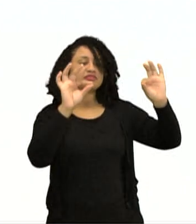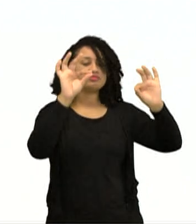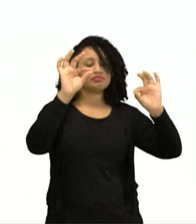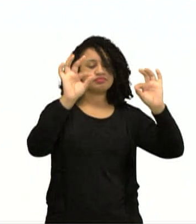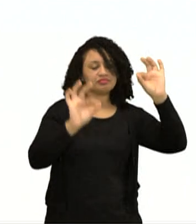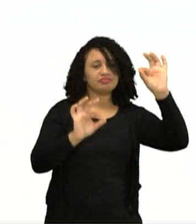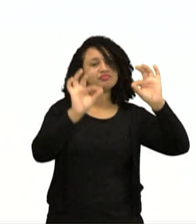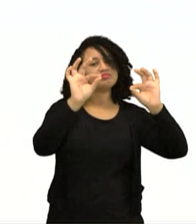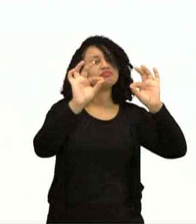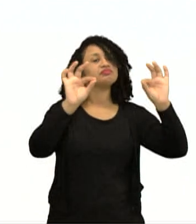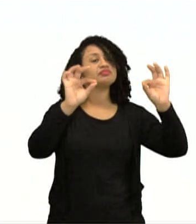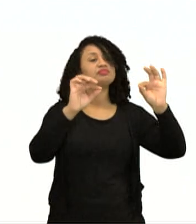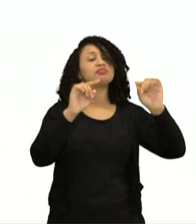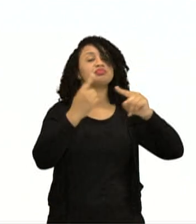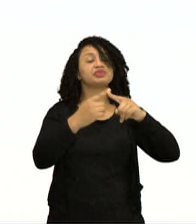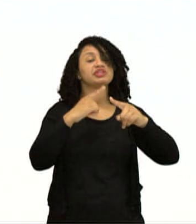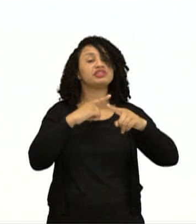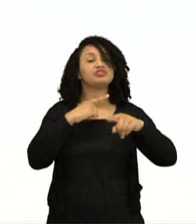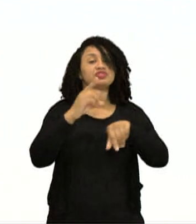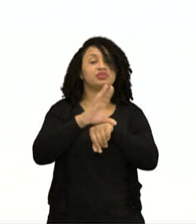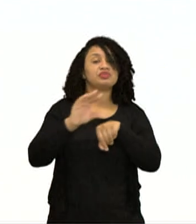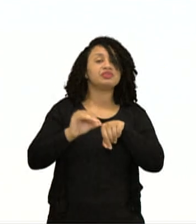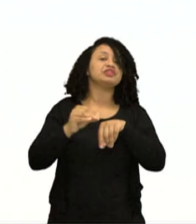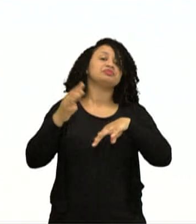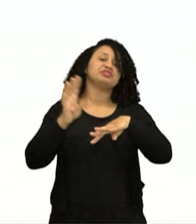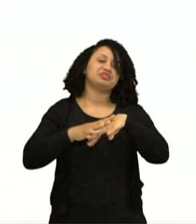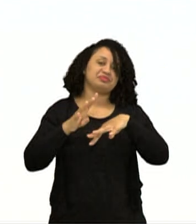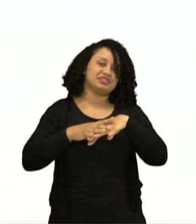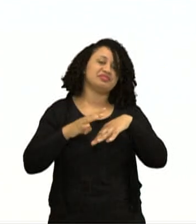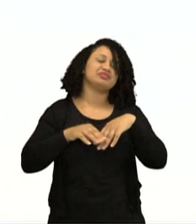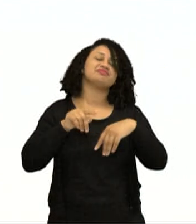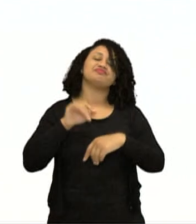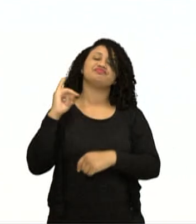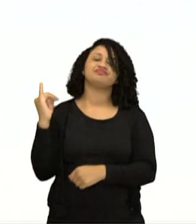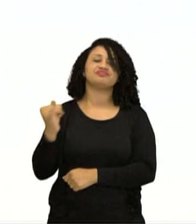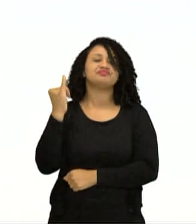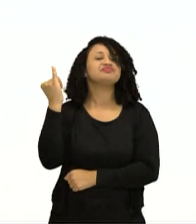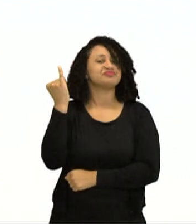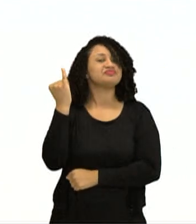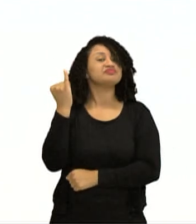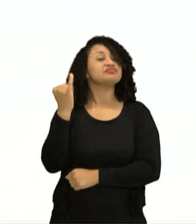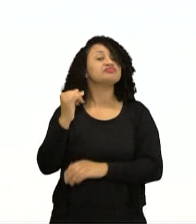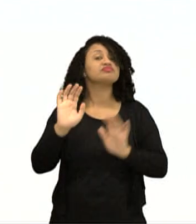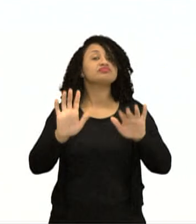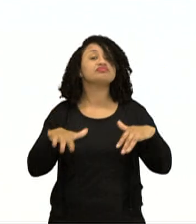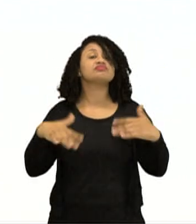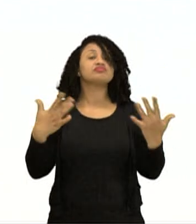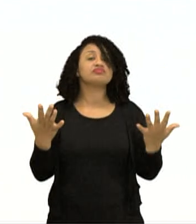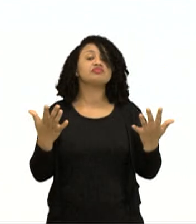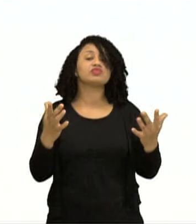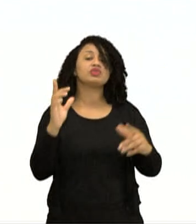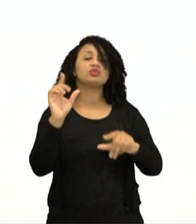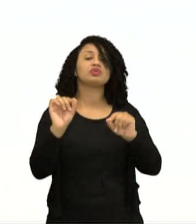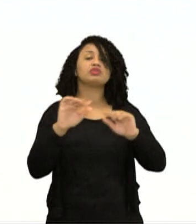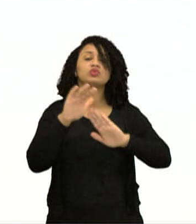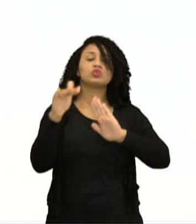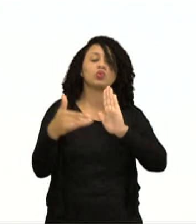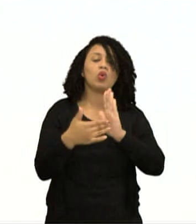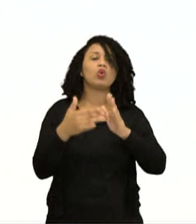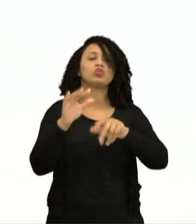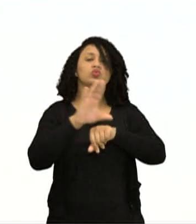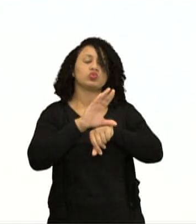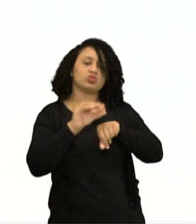desse conhecimento. Isso foi extremamente importante. Então, todo o